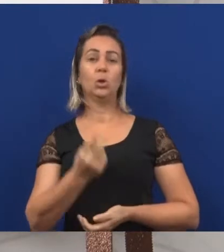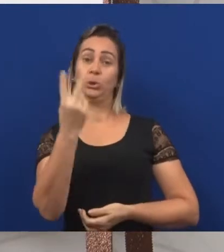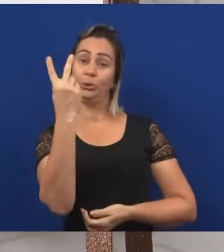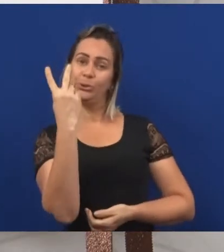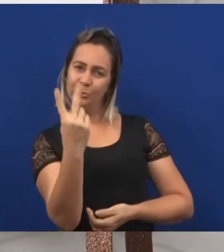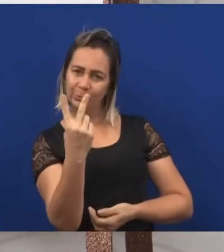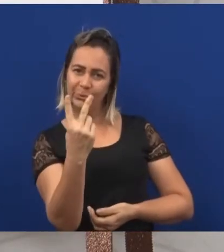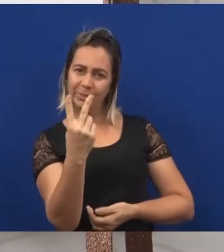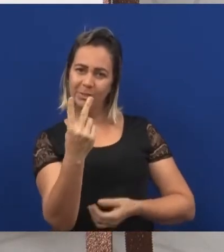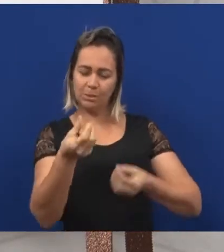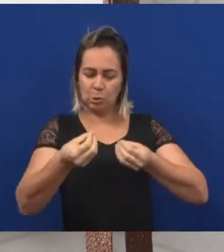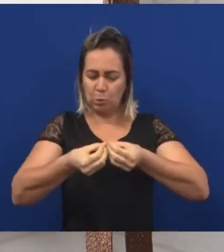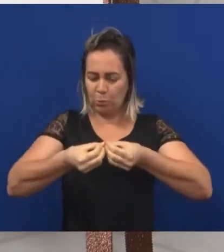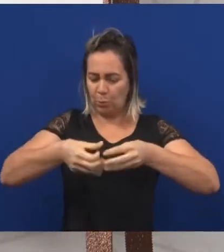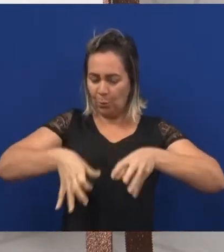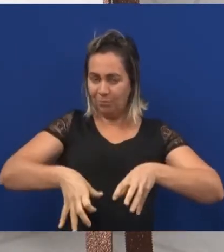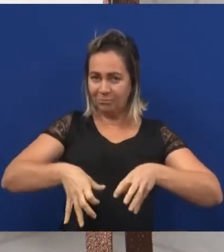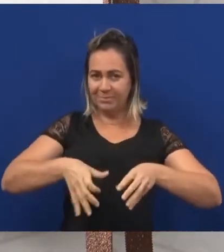Dois